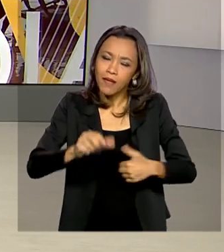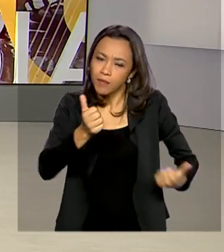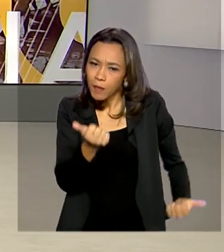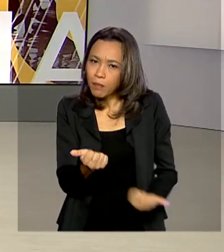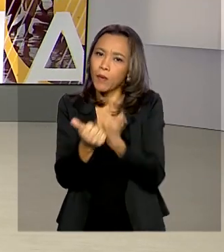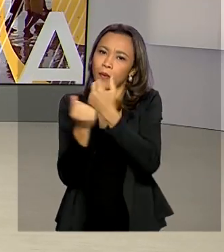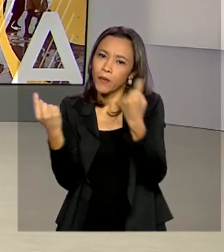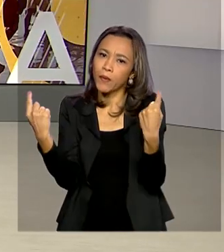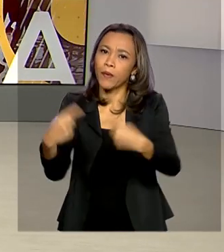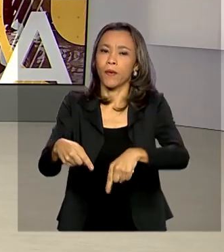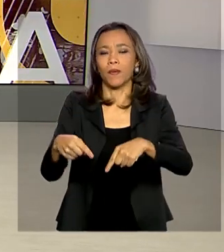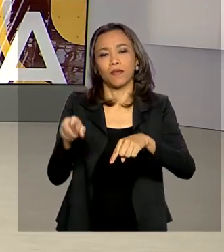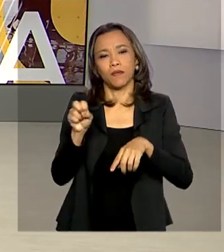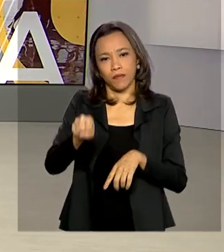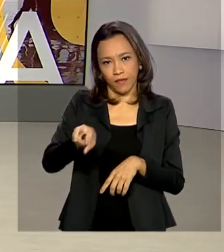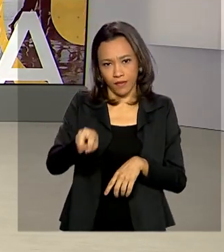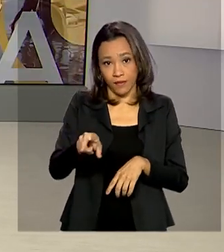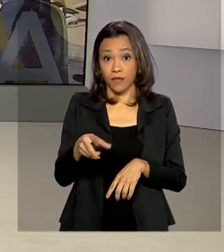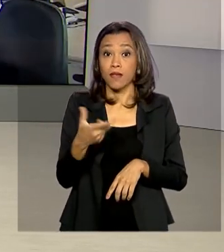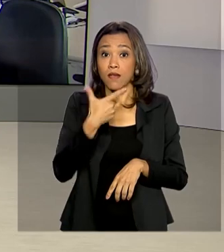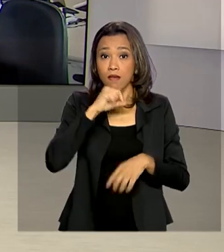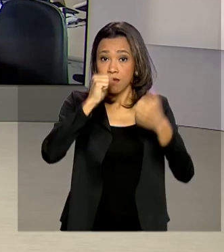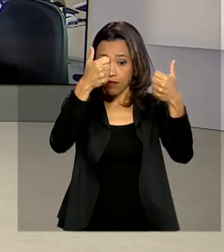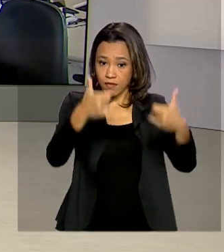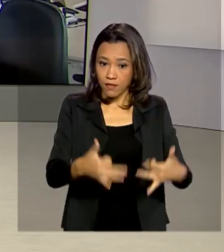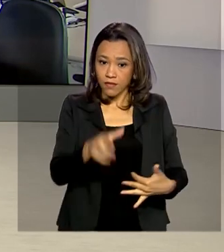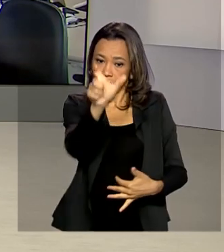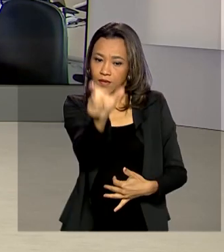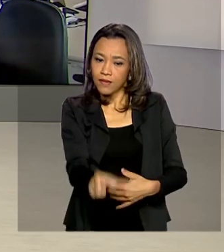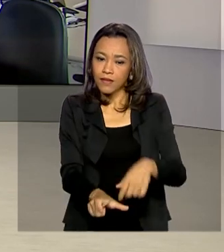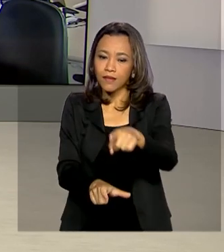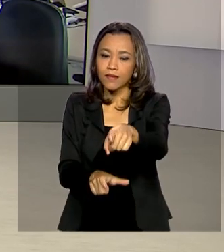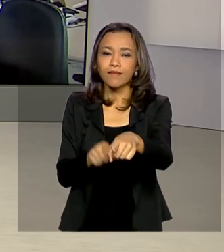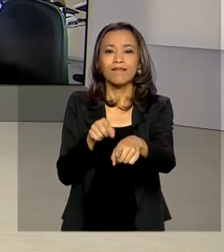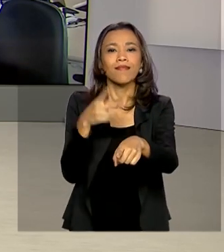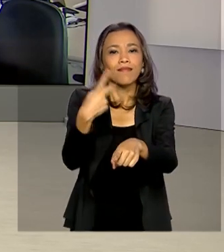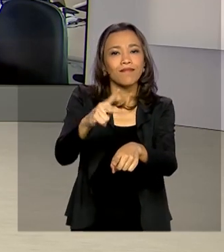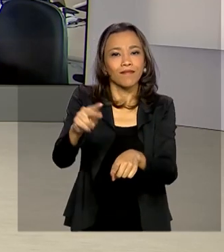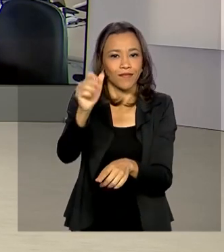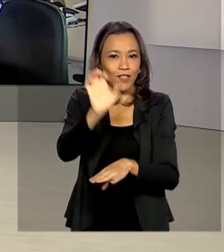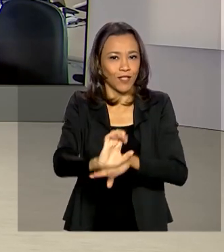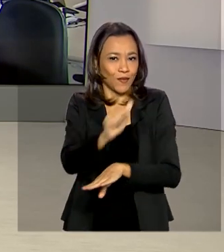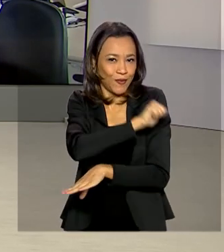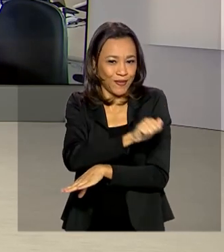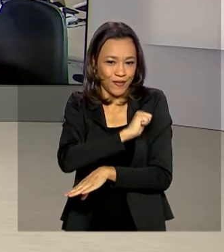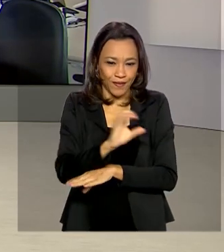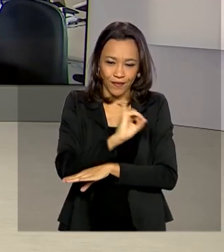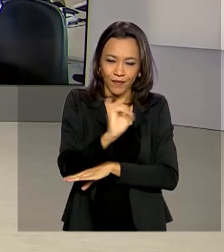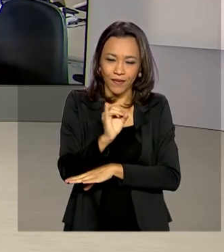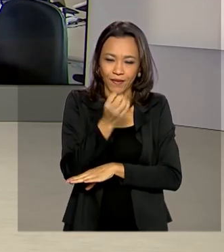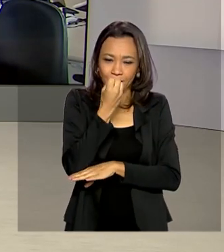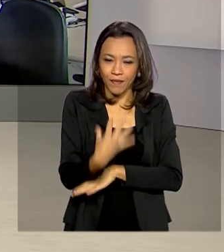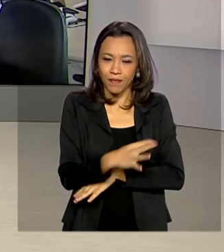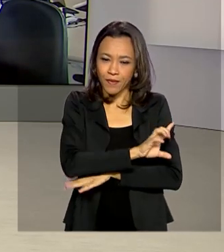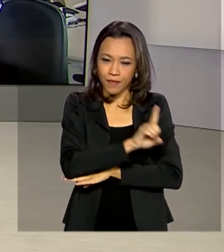enfrentamento ao novo coronavírus. Quem conta pra gente é o repórter Igor Santos, direto do Rio de Janeiro. Oi, Igor, bom dia.